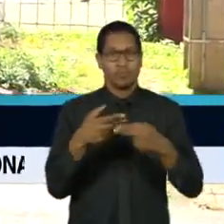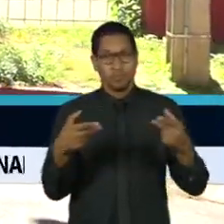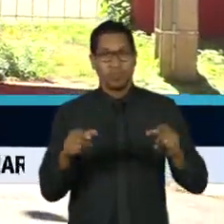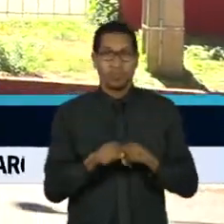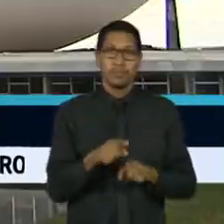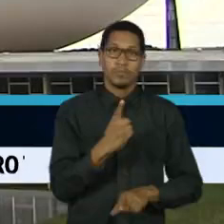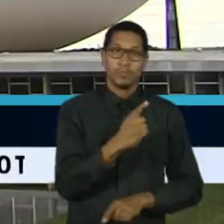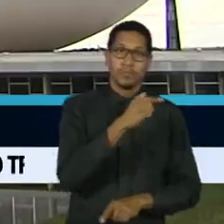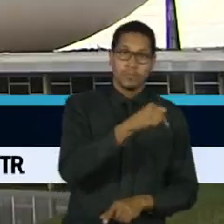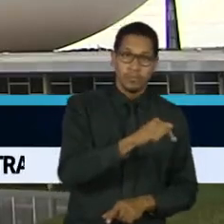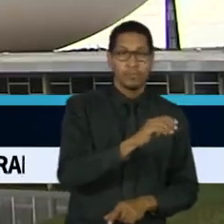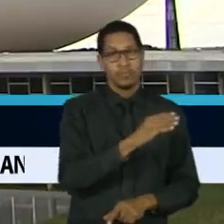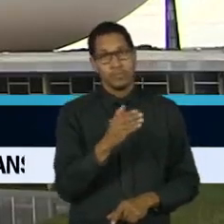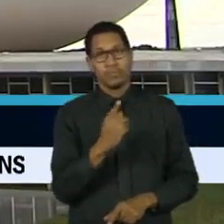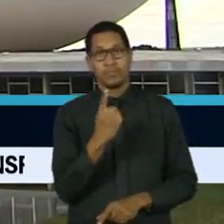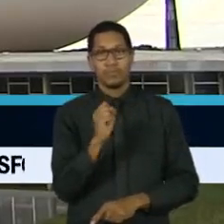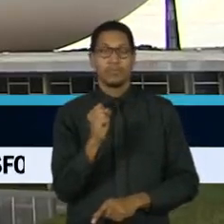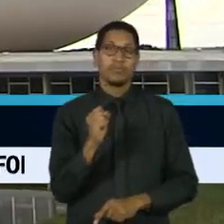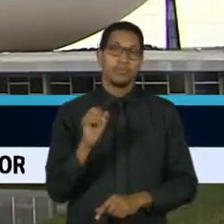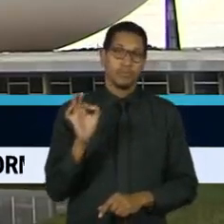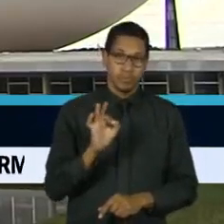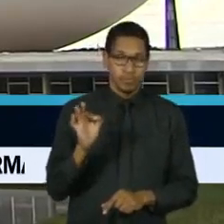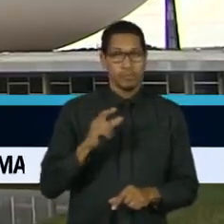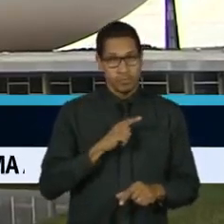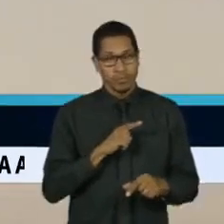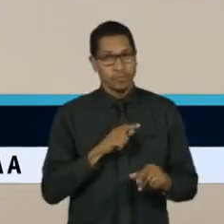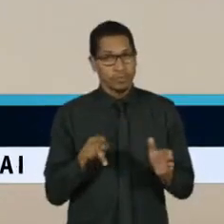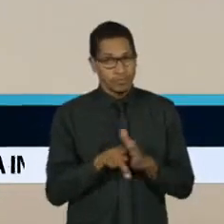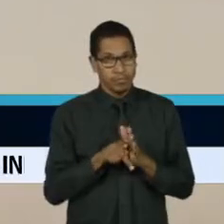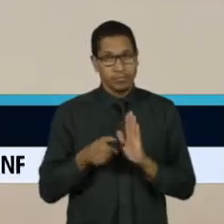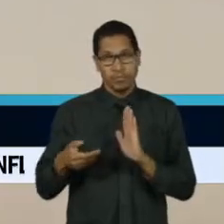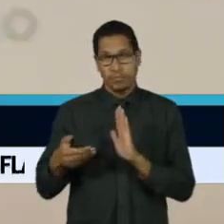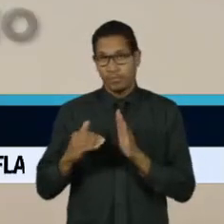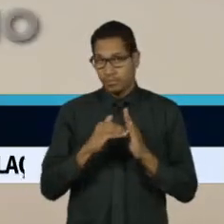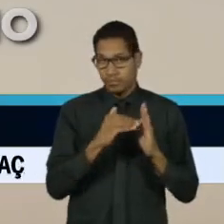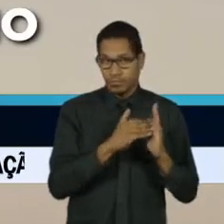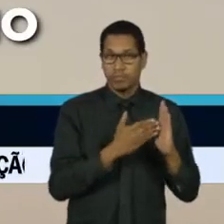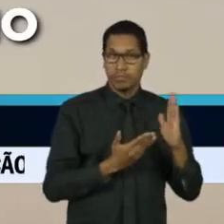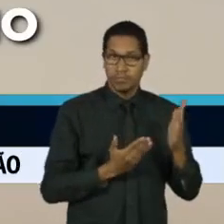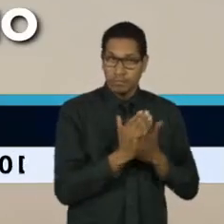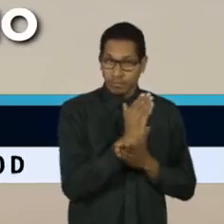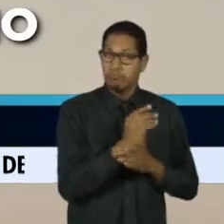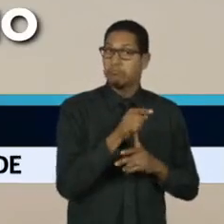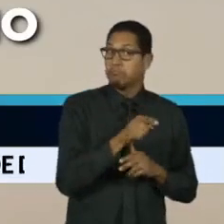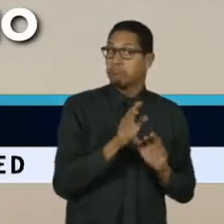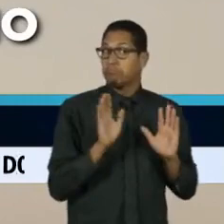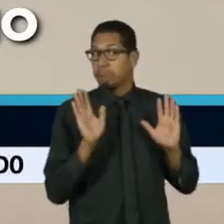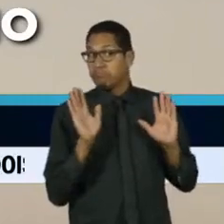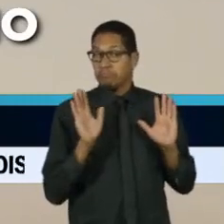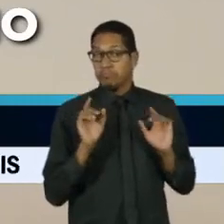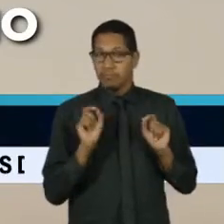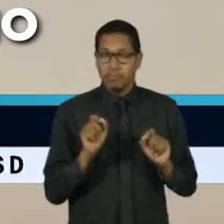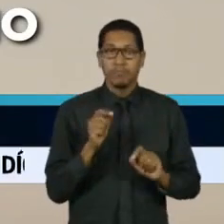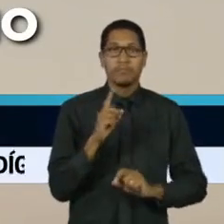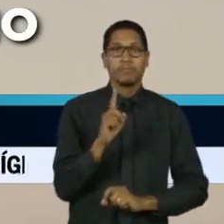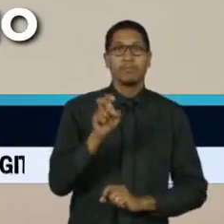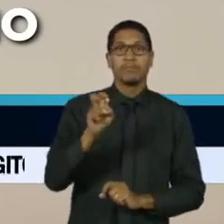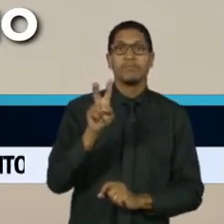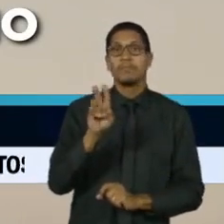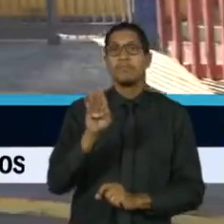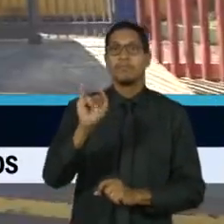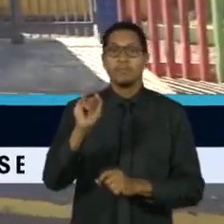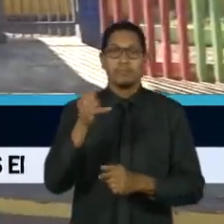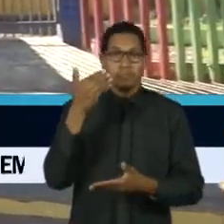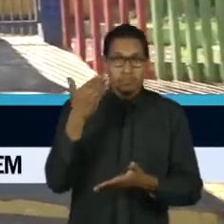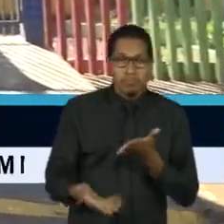% e 18% seja aprovado no Senado como saiu da Câmara, a Secretaria da Fazenda Paulista estima uma perda de mais de 15 bilhões por